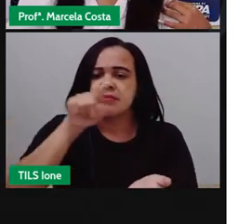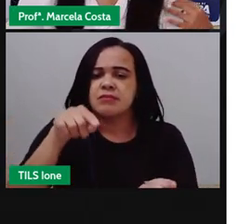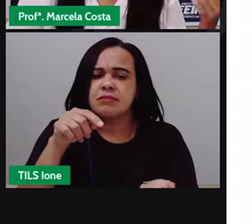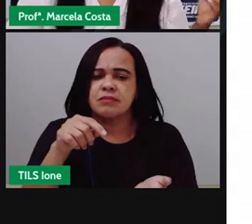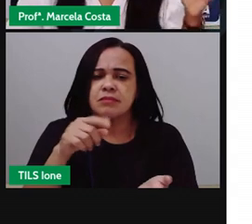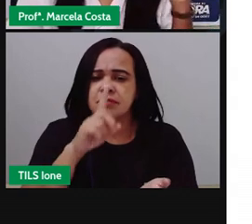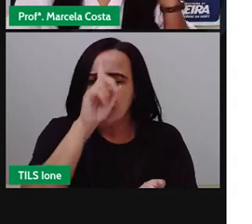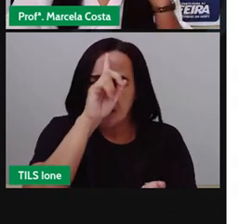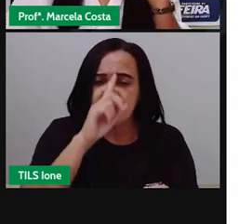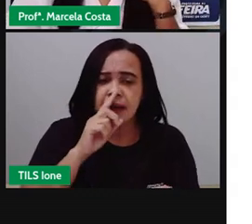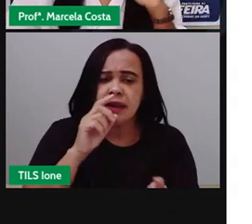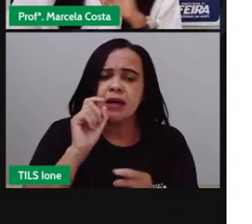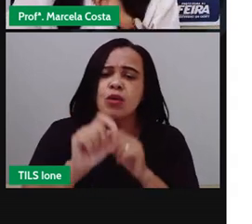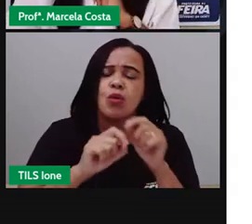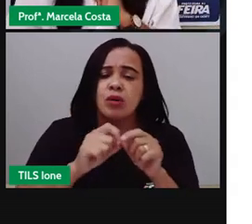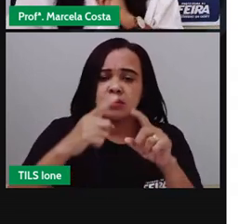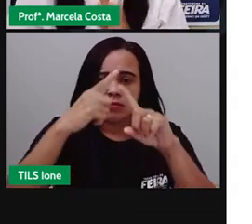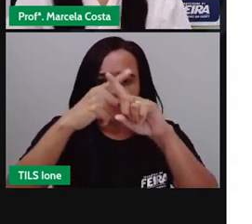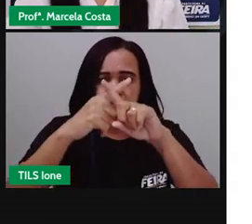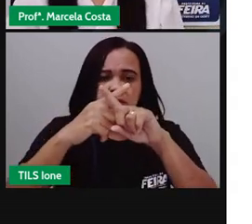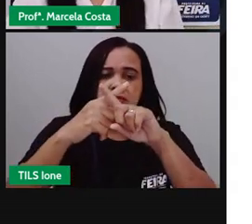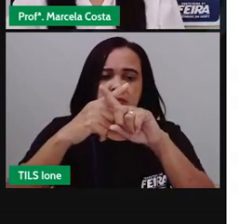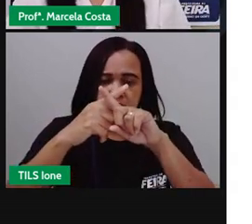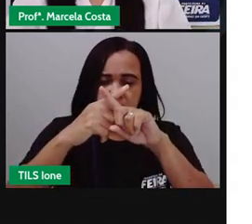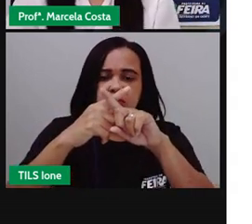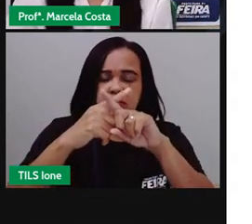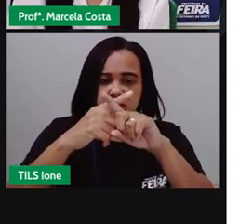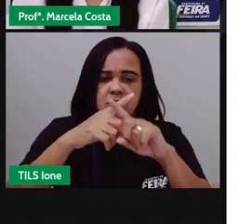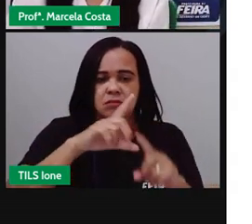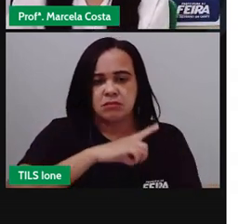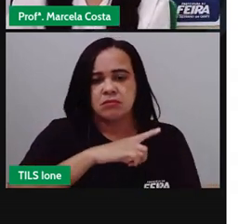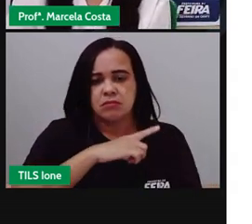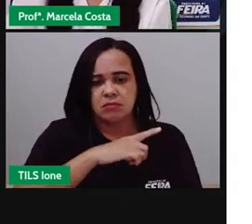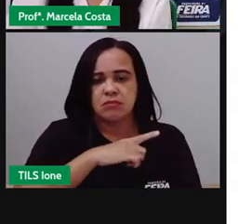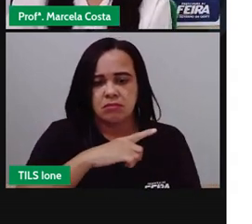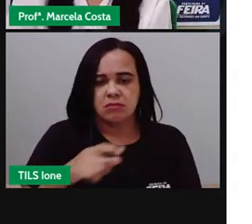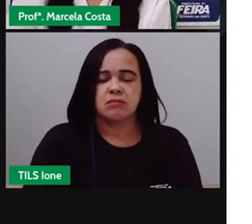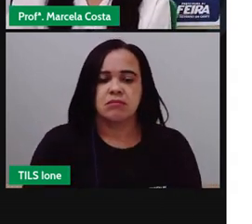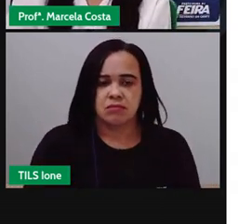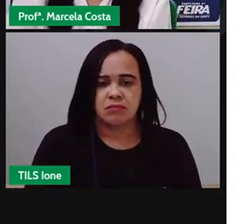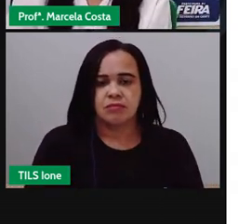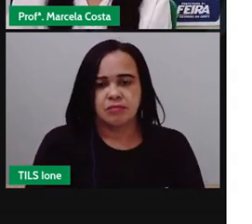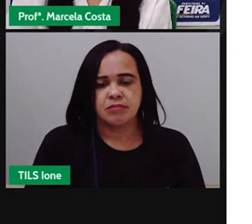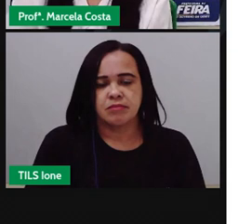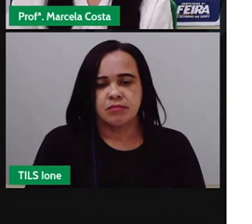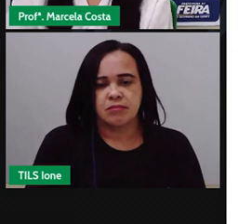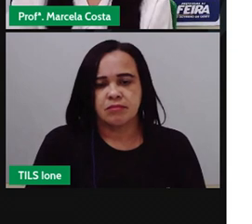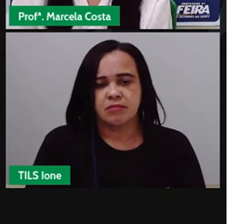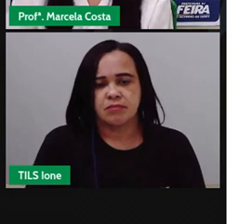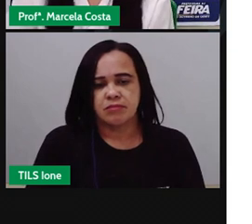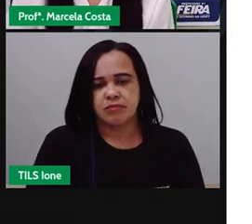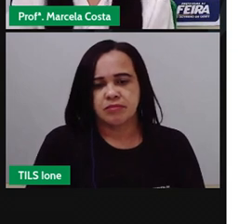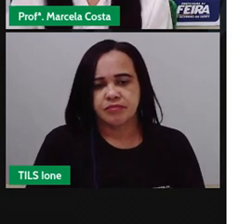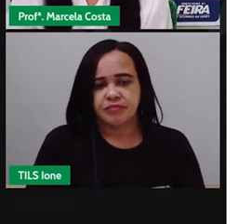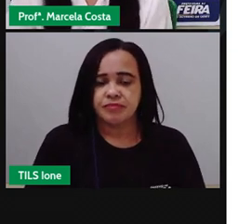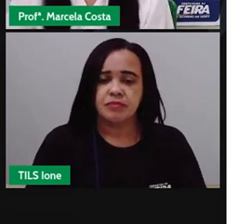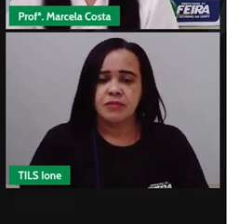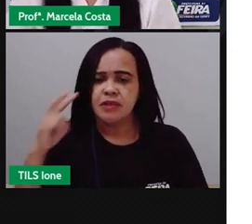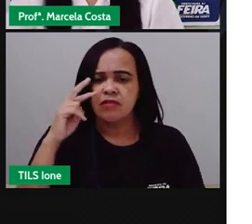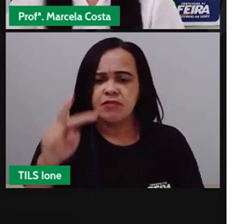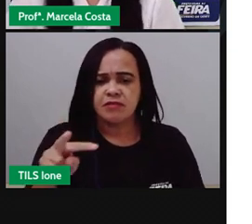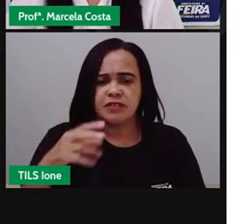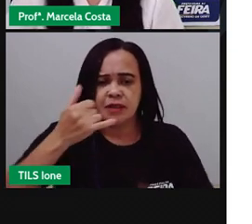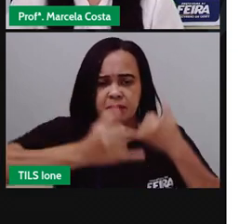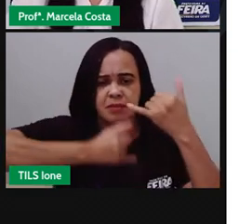amarelo? Você vai marcar aí o símbolo do X. Quando você vê um